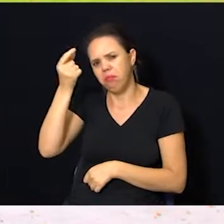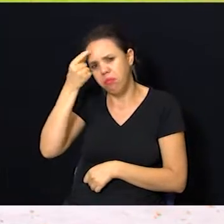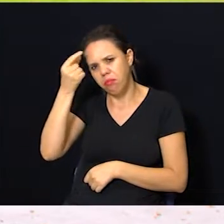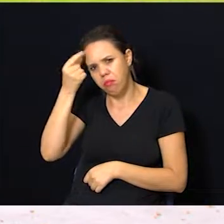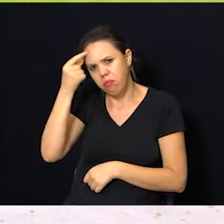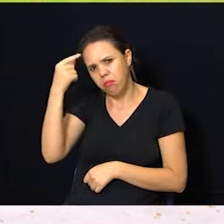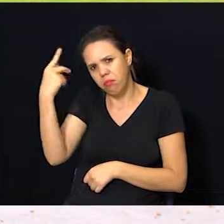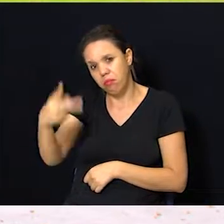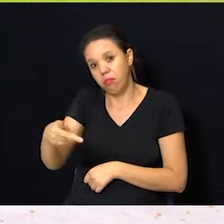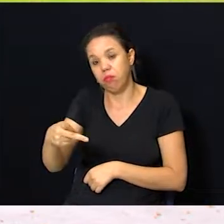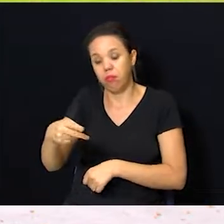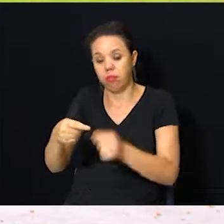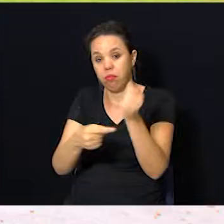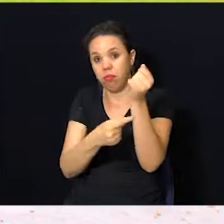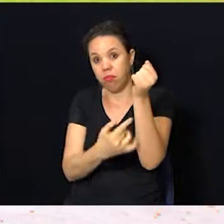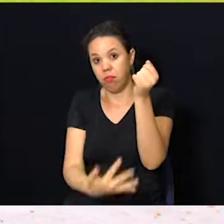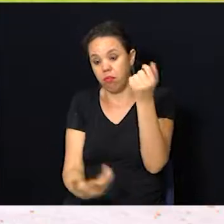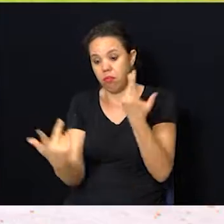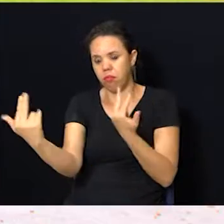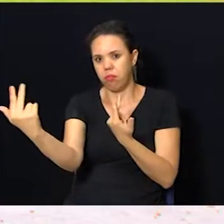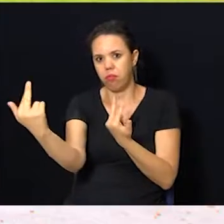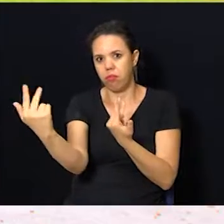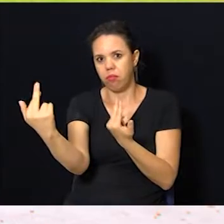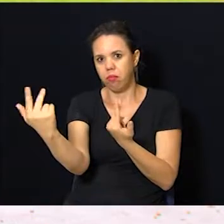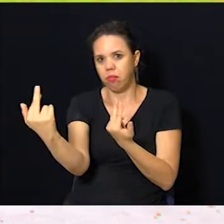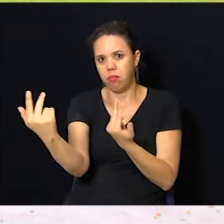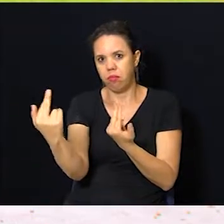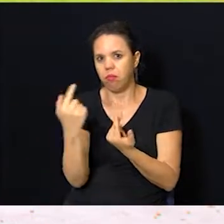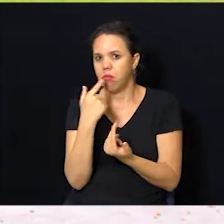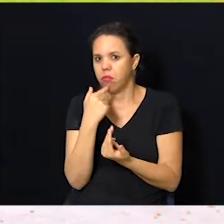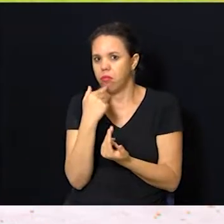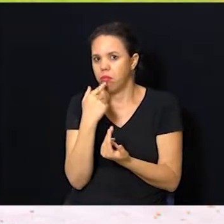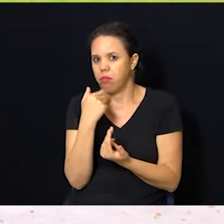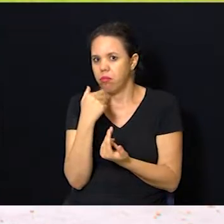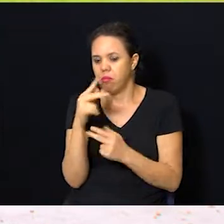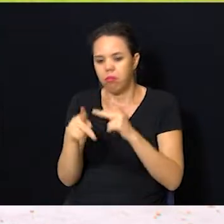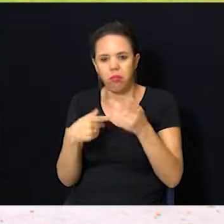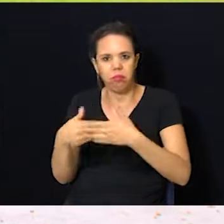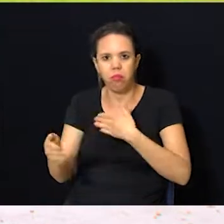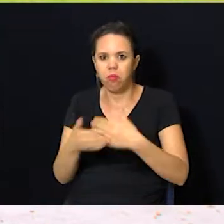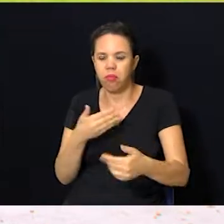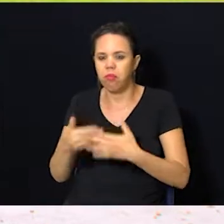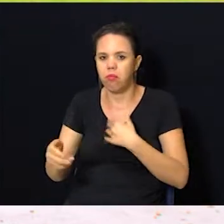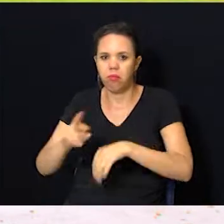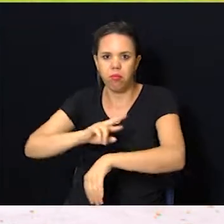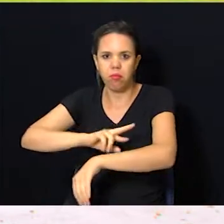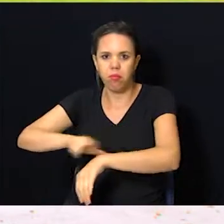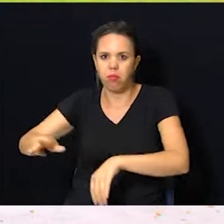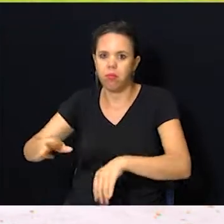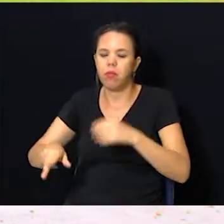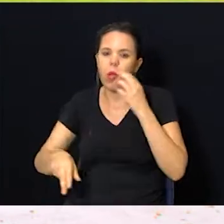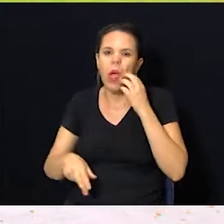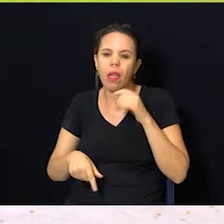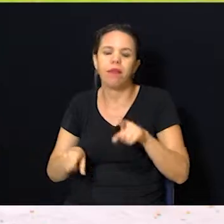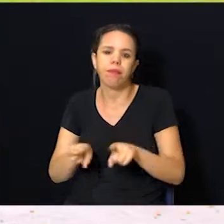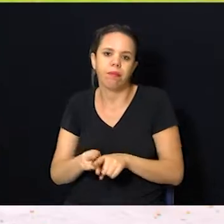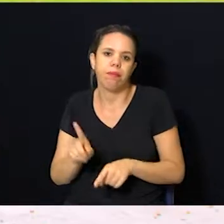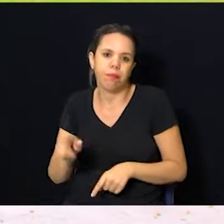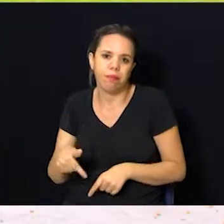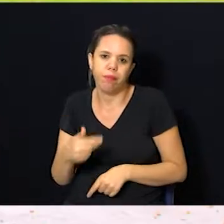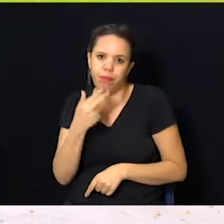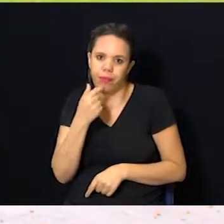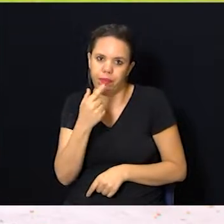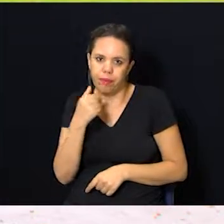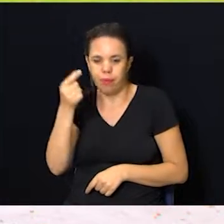consciência. O sangue que corre na minha veia é vermelho e na veia de toda a raça humana também é vermelho.